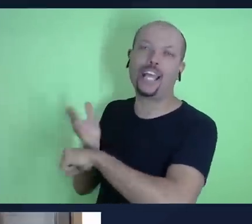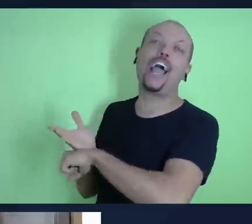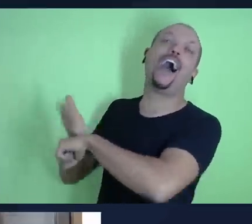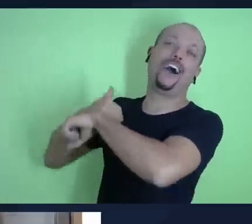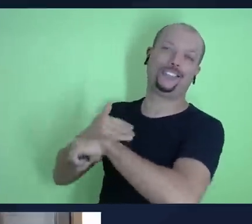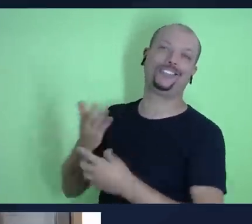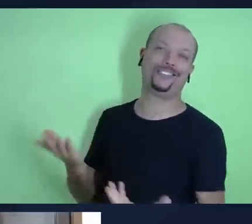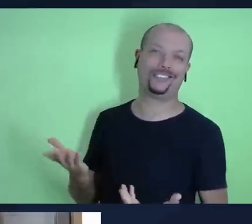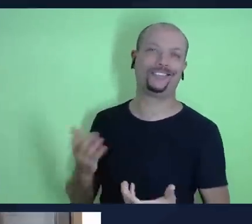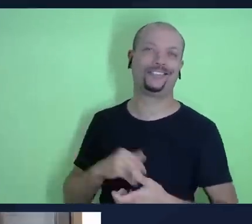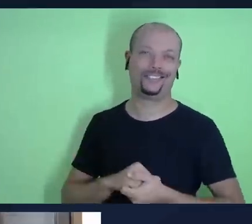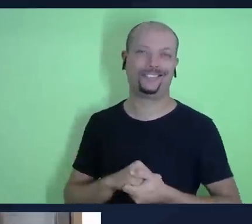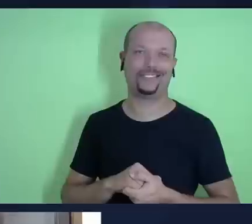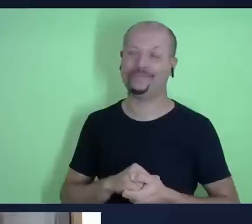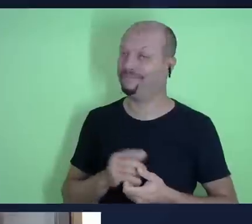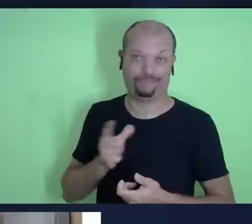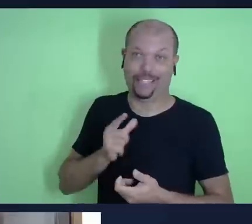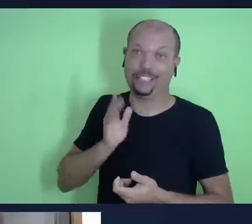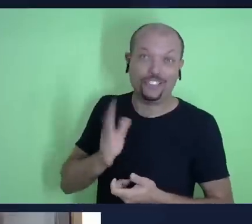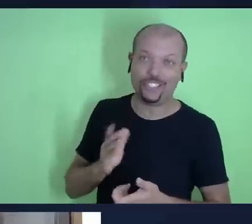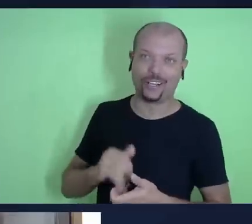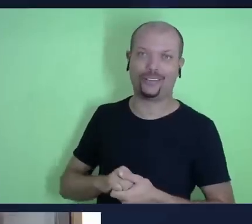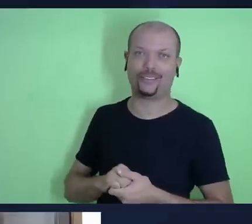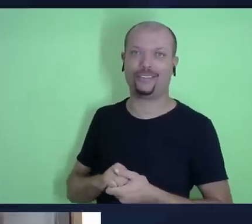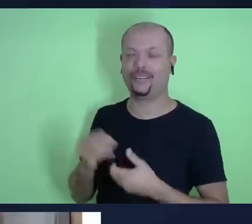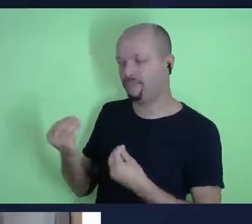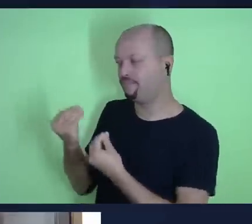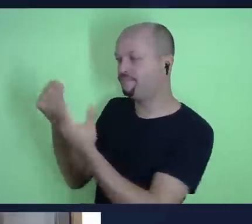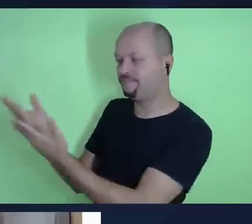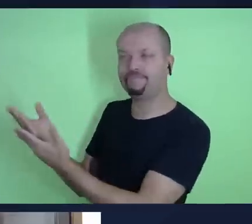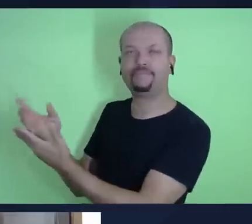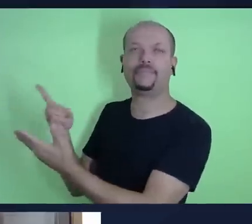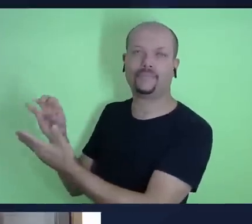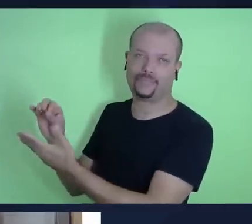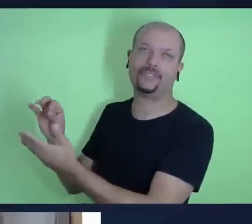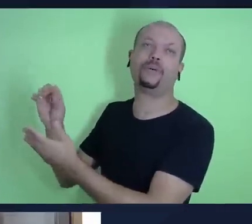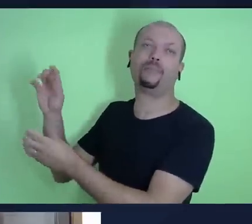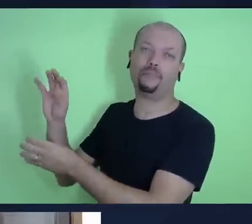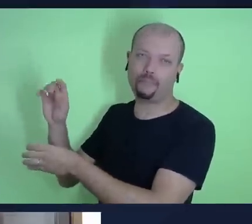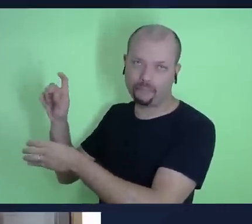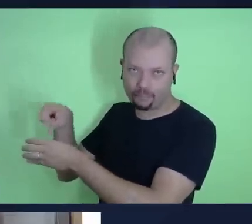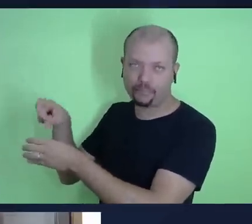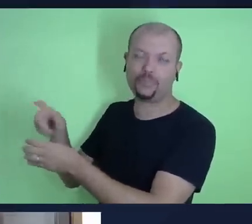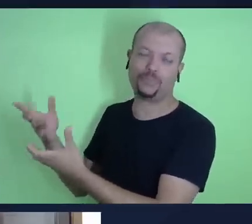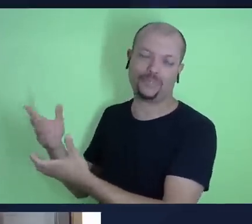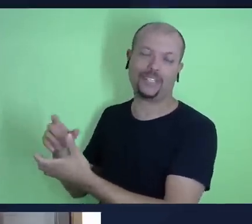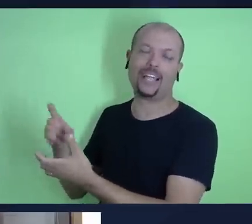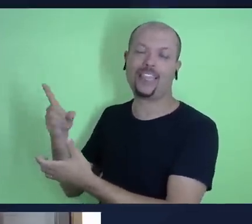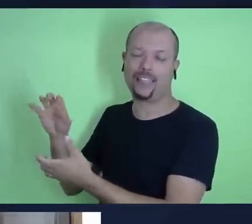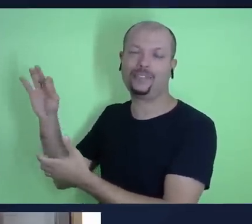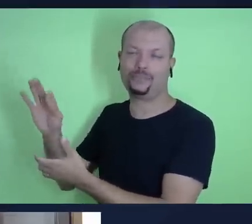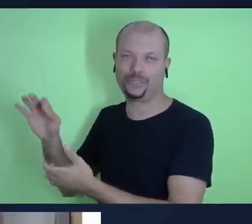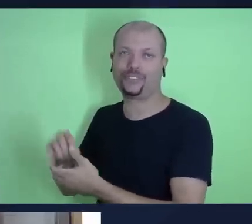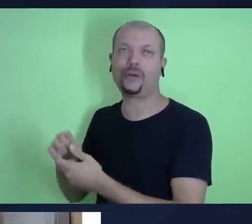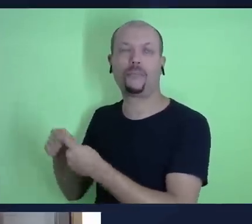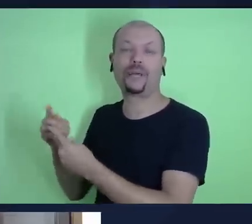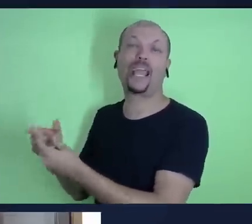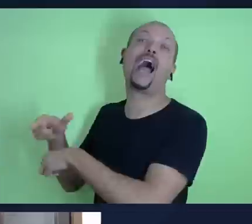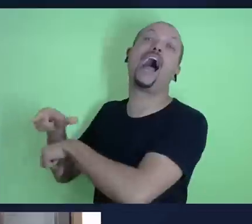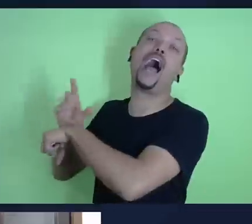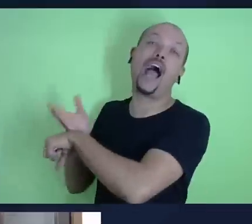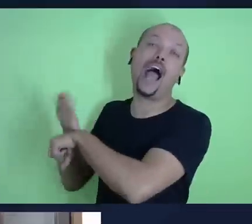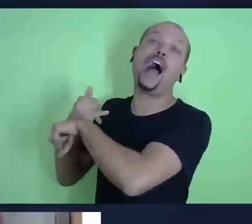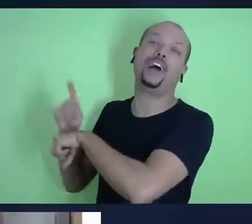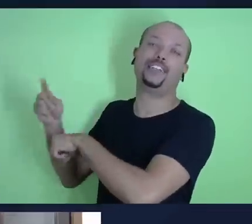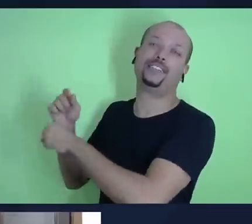e a gente devolve para Deus aquilo daquilo que ele nos abençoou né então eu